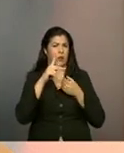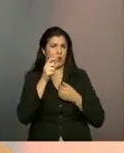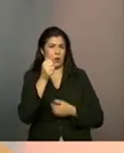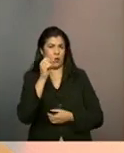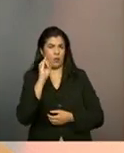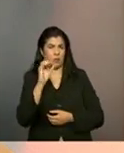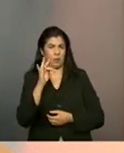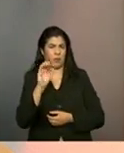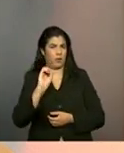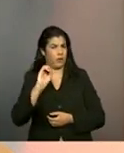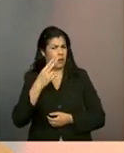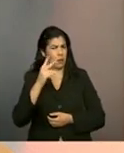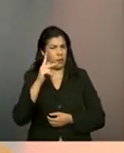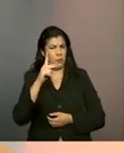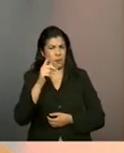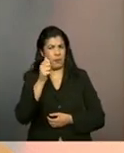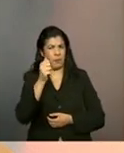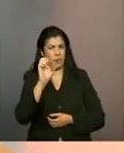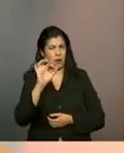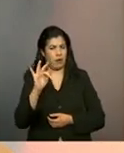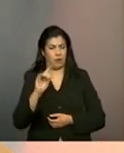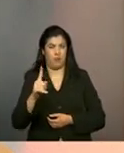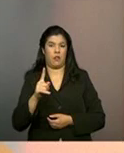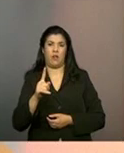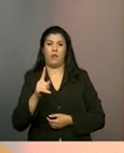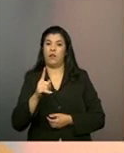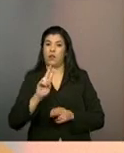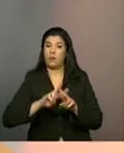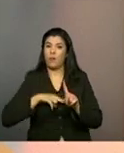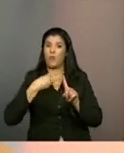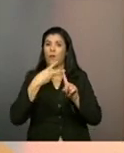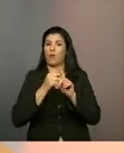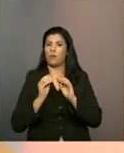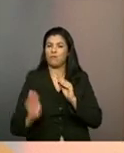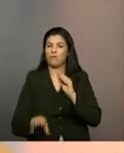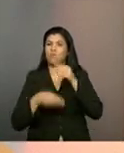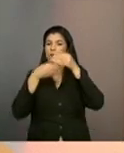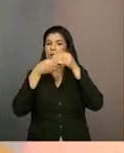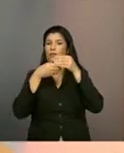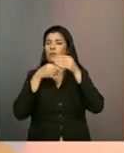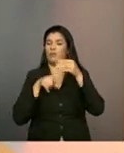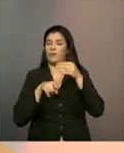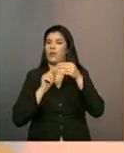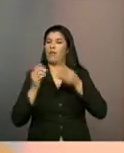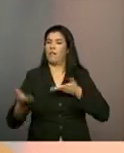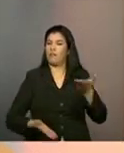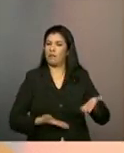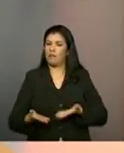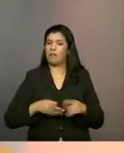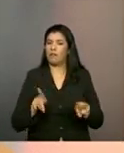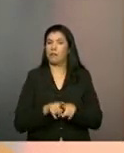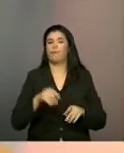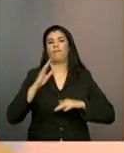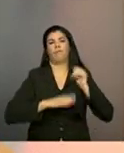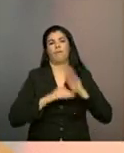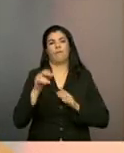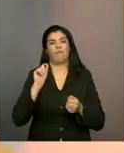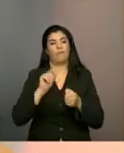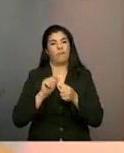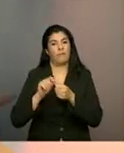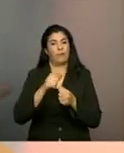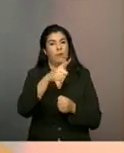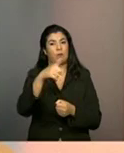PAEF. O serviço, é importante a gente entender que o serviço, ele também é executado por